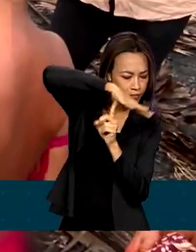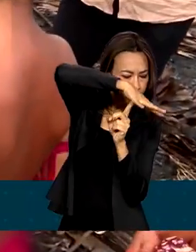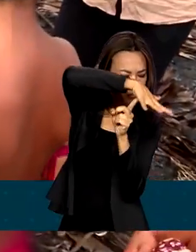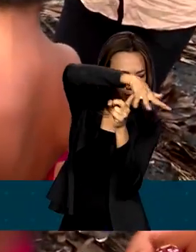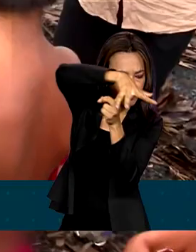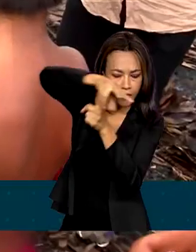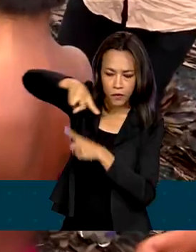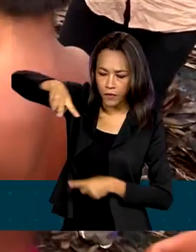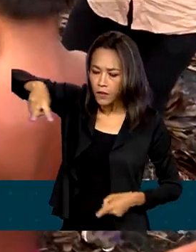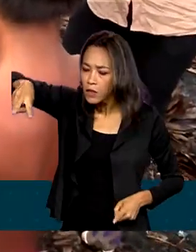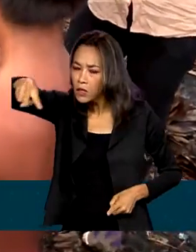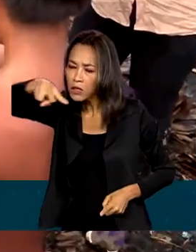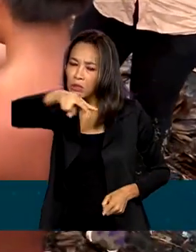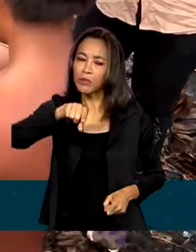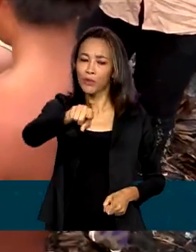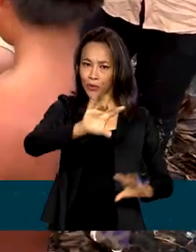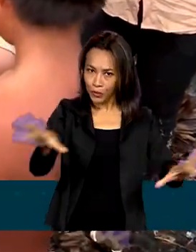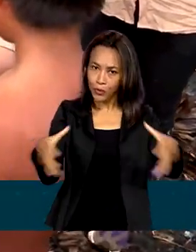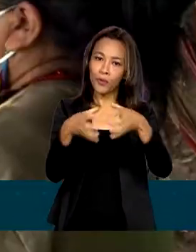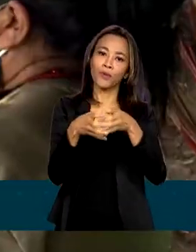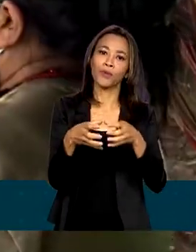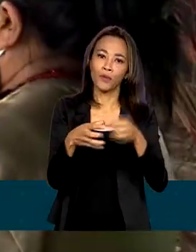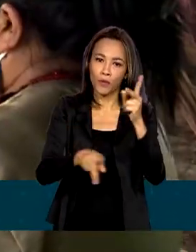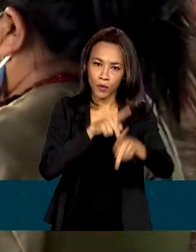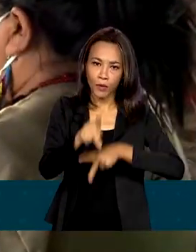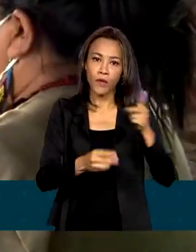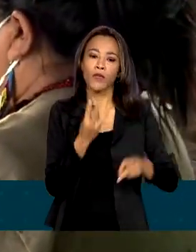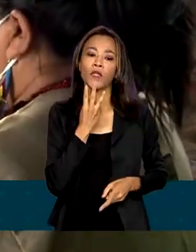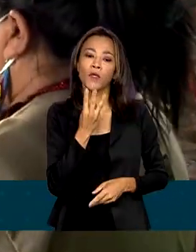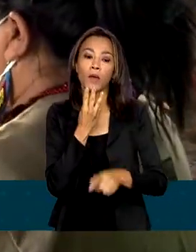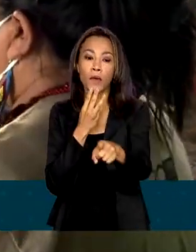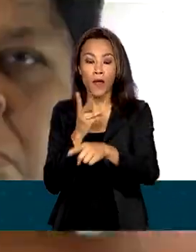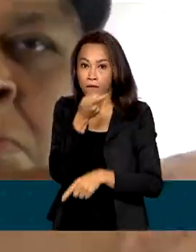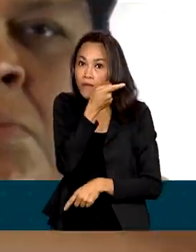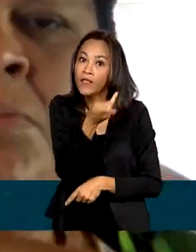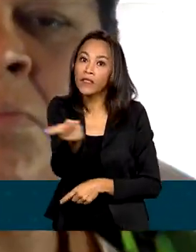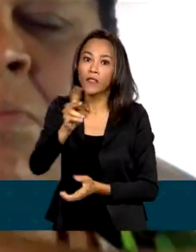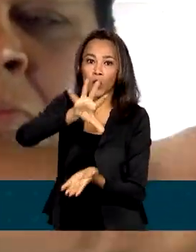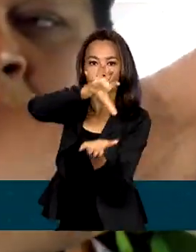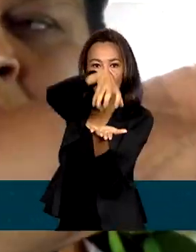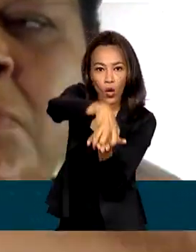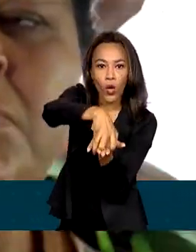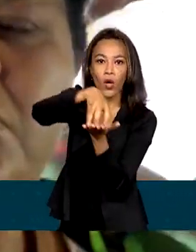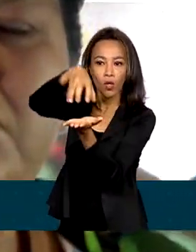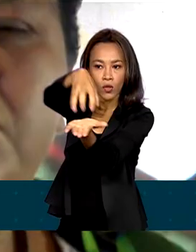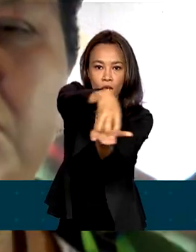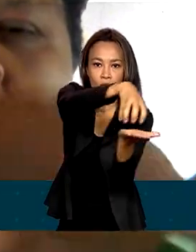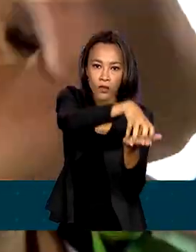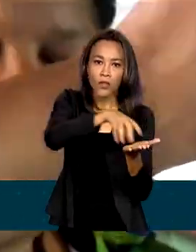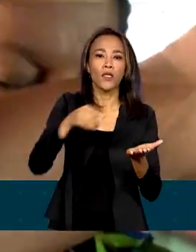de perto a situação dos Yanomami de Roraima, visitou malocas e ouviu as reivindicações.